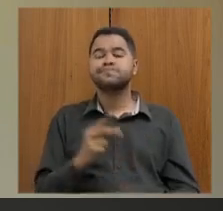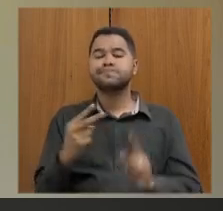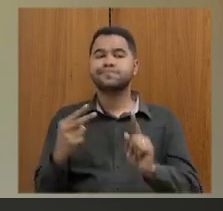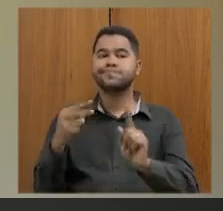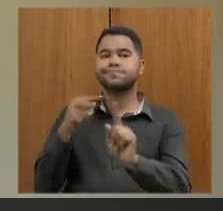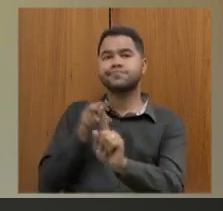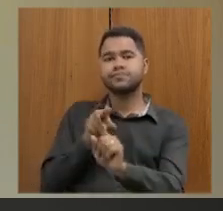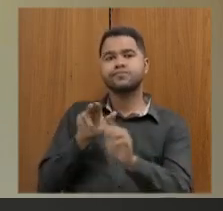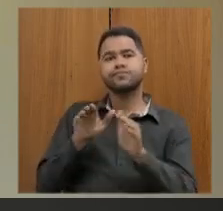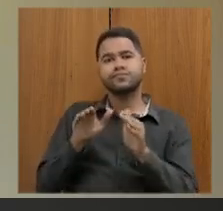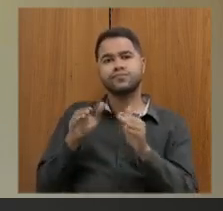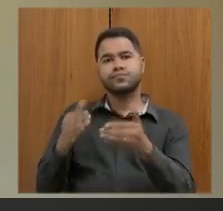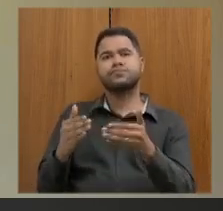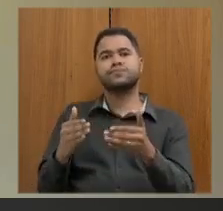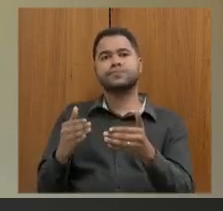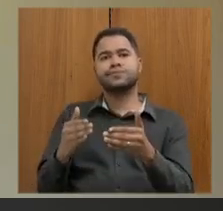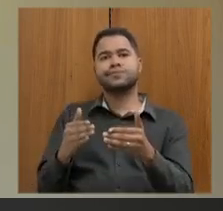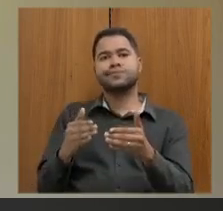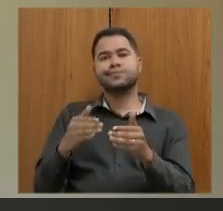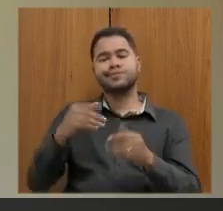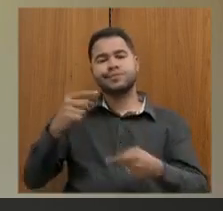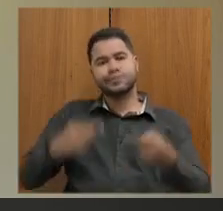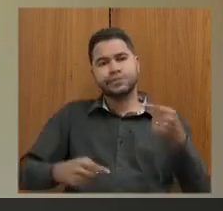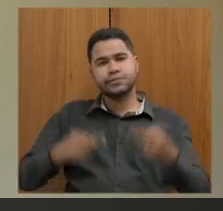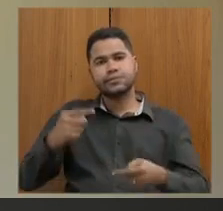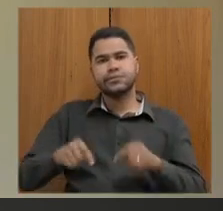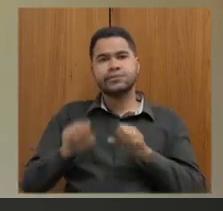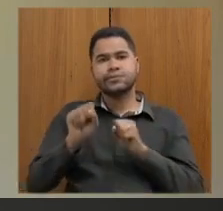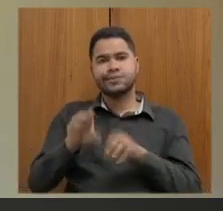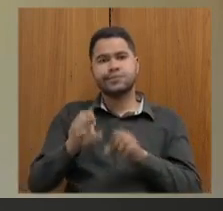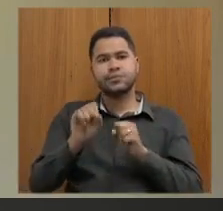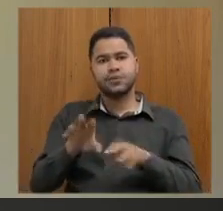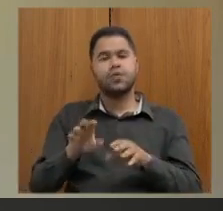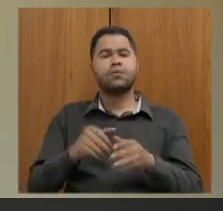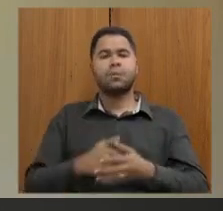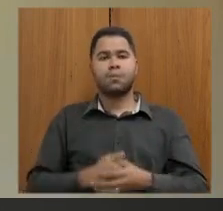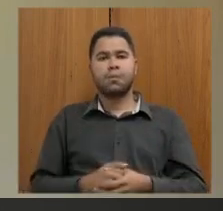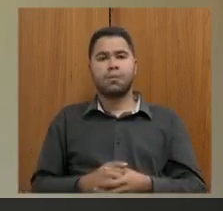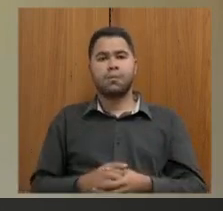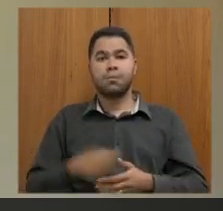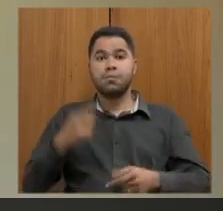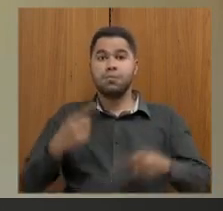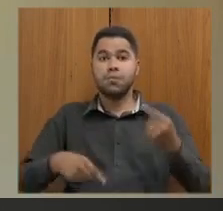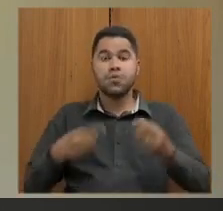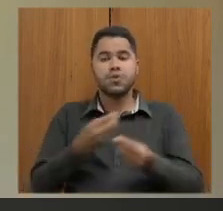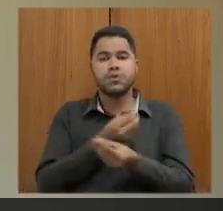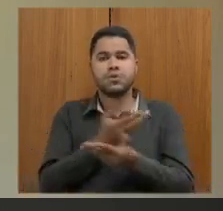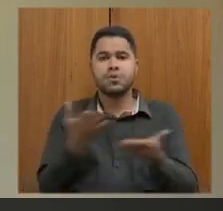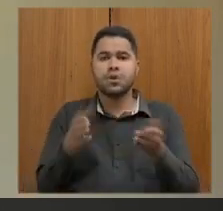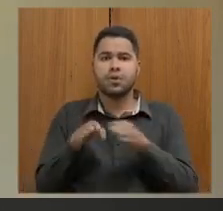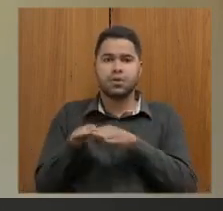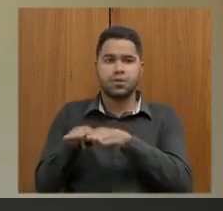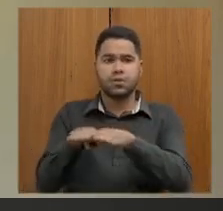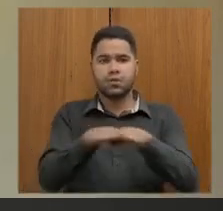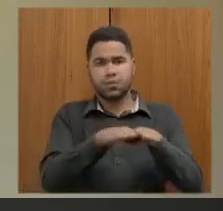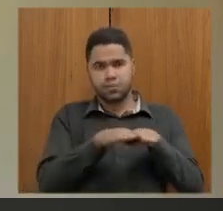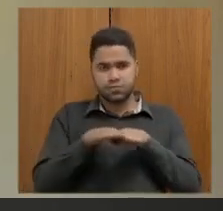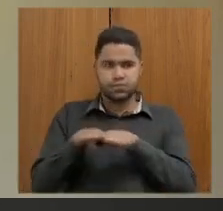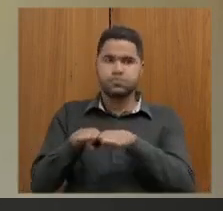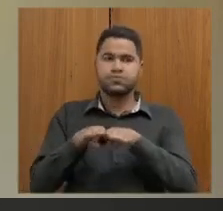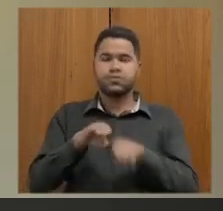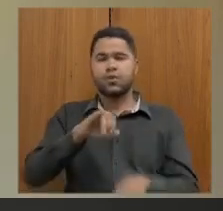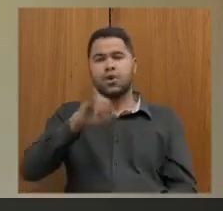voltado para fazer da política de educação uma política que gere igualdade que gere